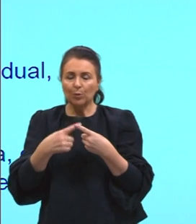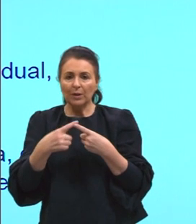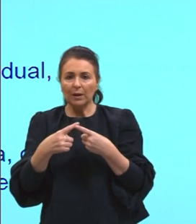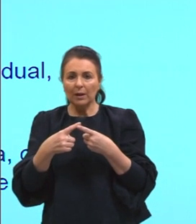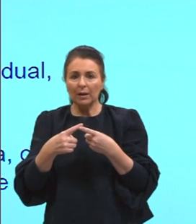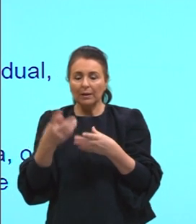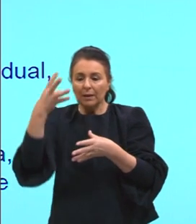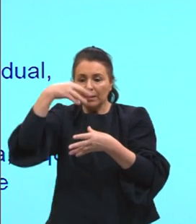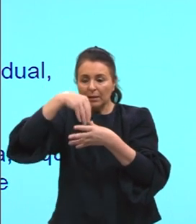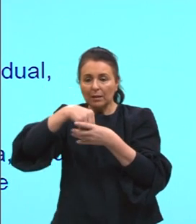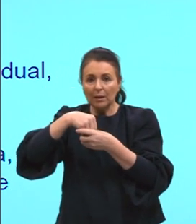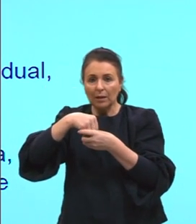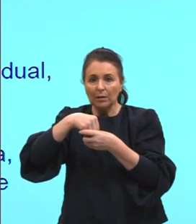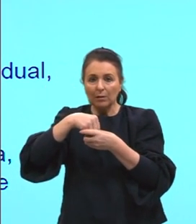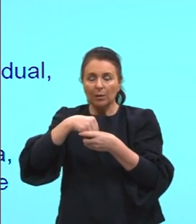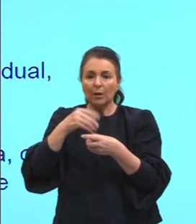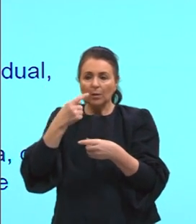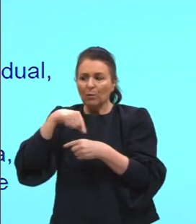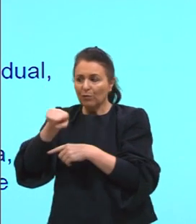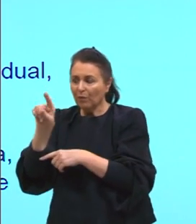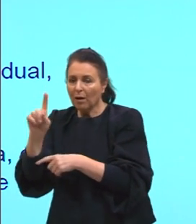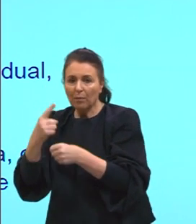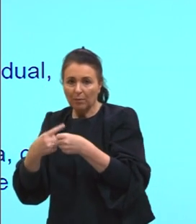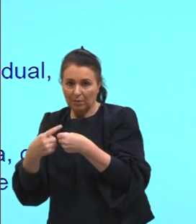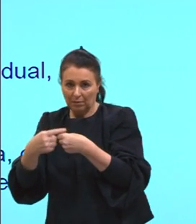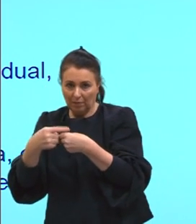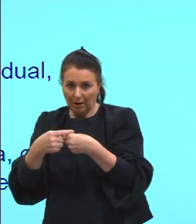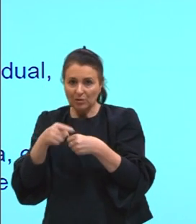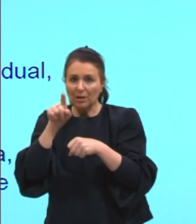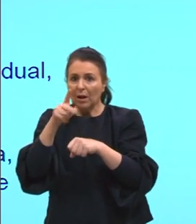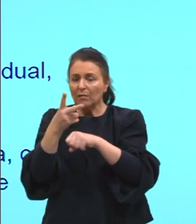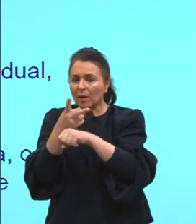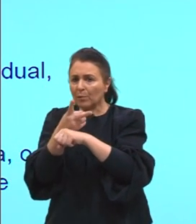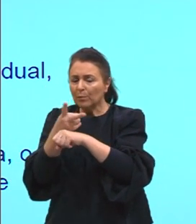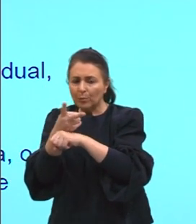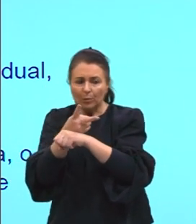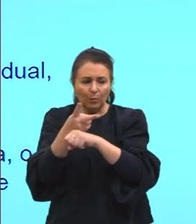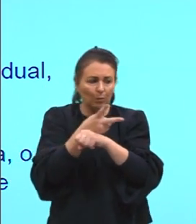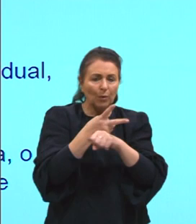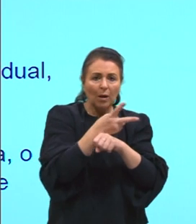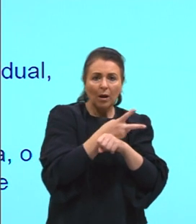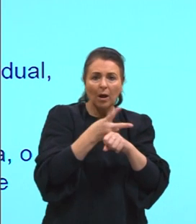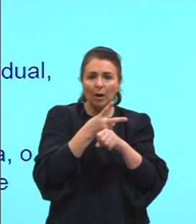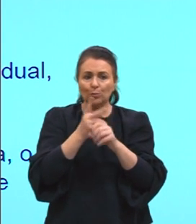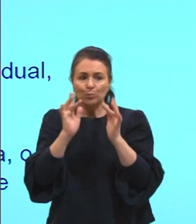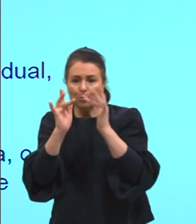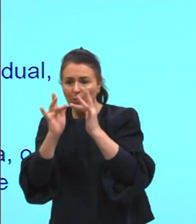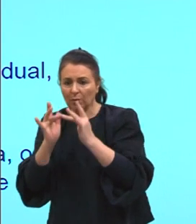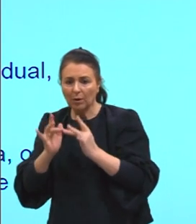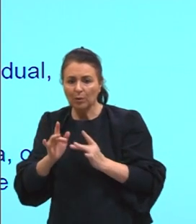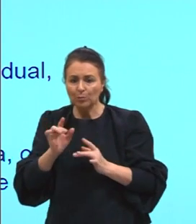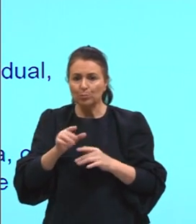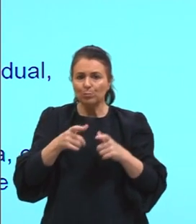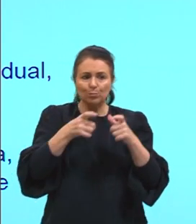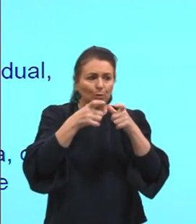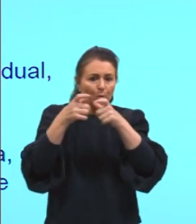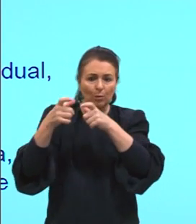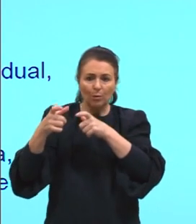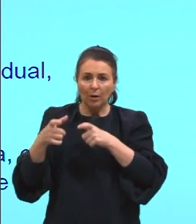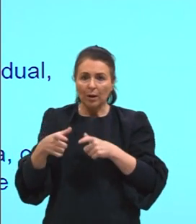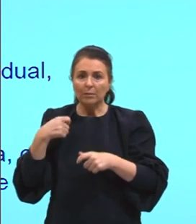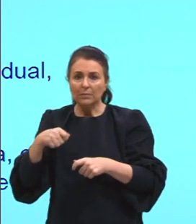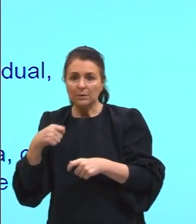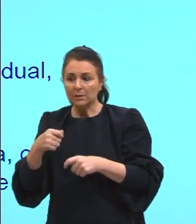obrigatória. Então, manda para essa cidade, essa cidade vai procurar lá nos seus contatos, né, onde está precisando,